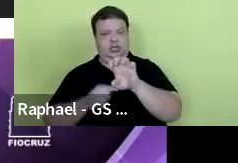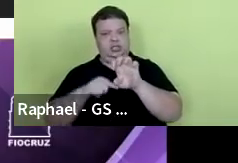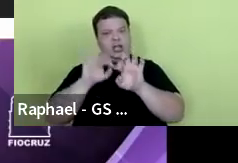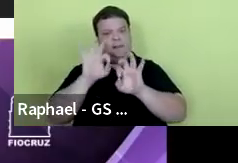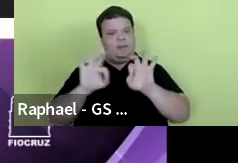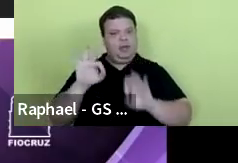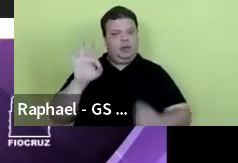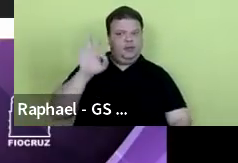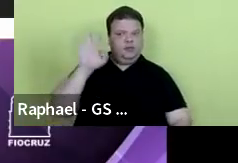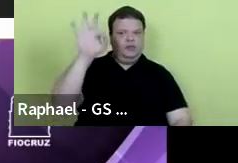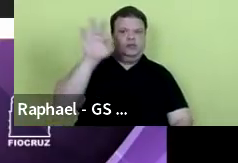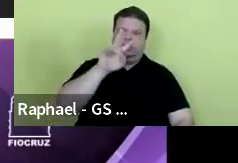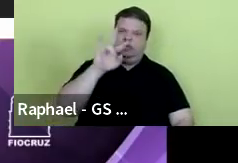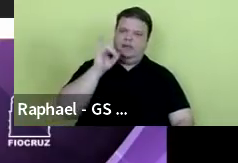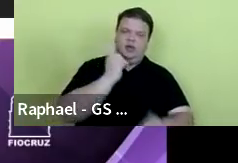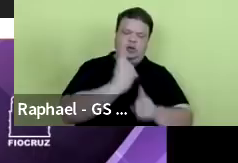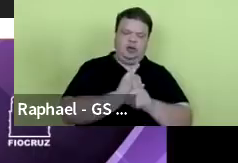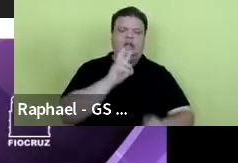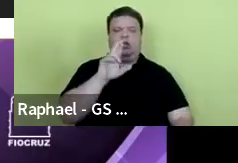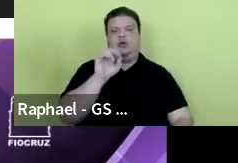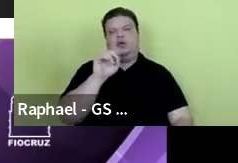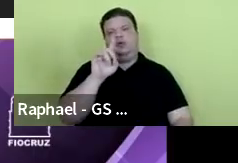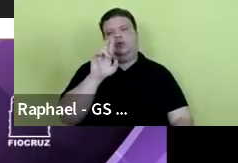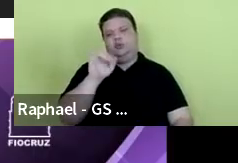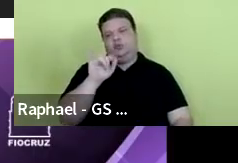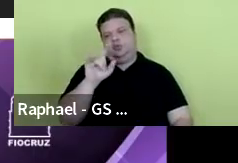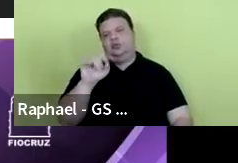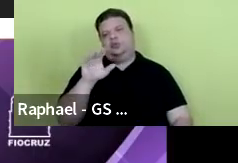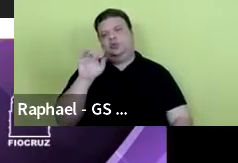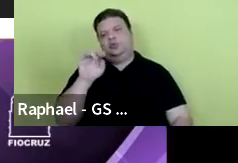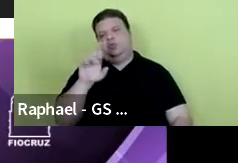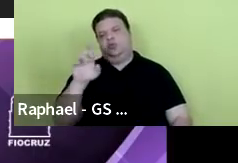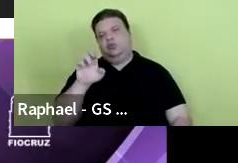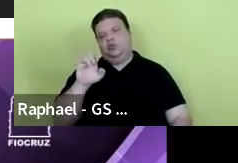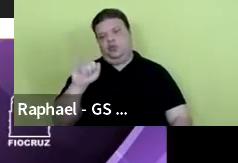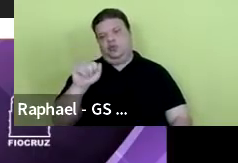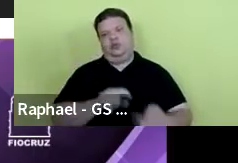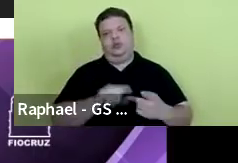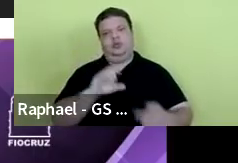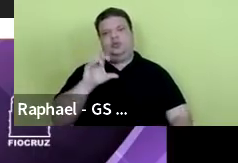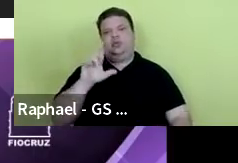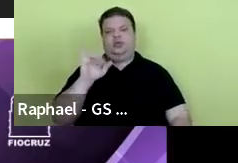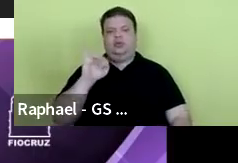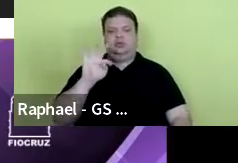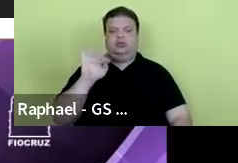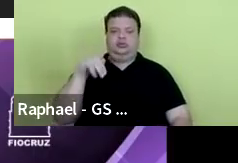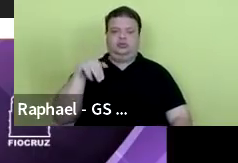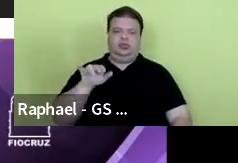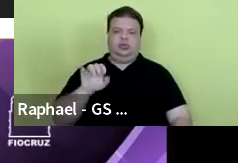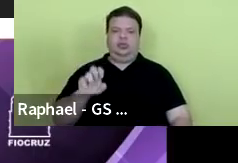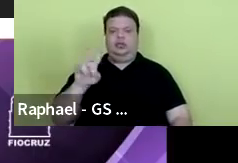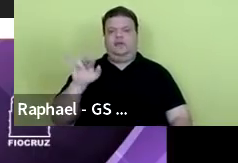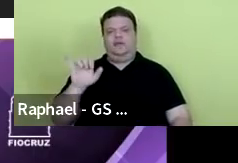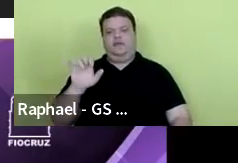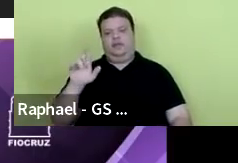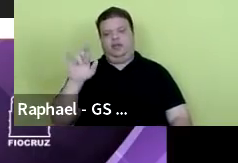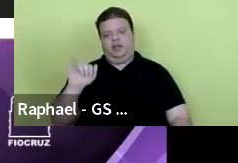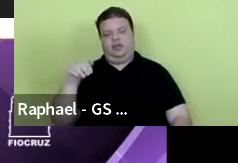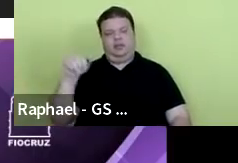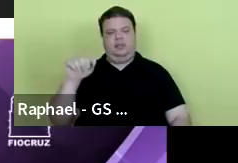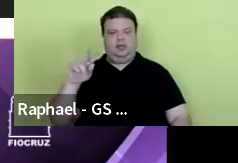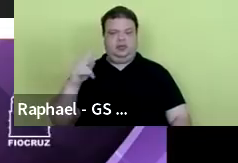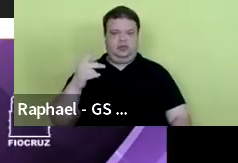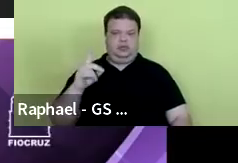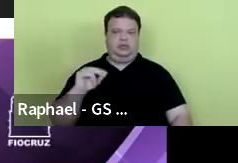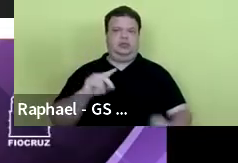encontrar o Rodrigo Correia falando, a Cristiane Vieira Machado, a nossa Cristina Aguila, que é a